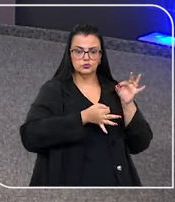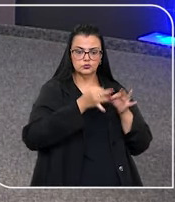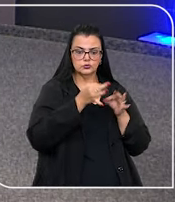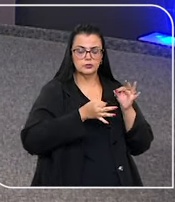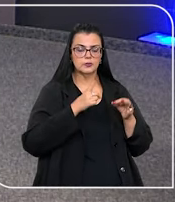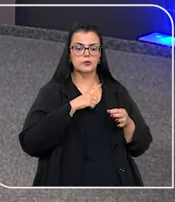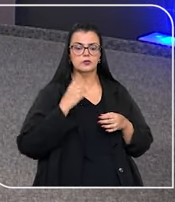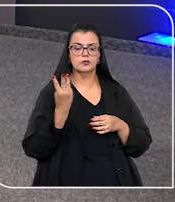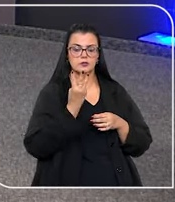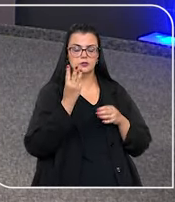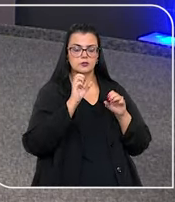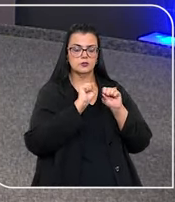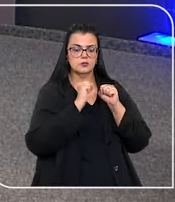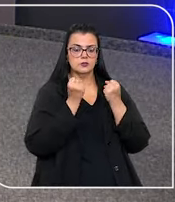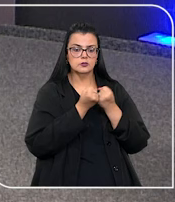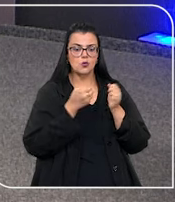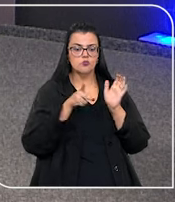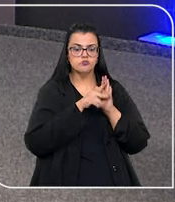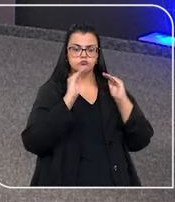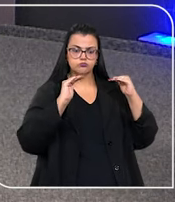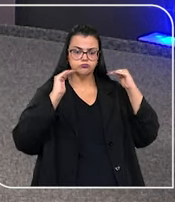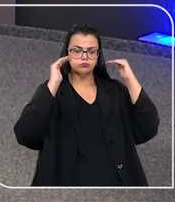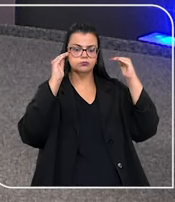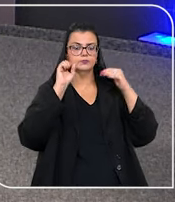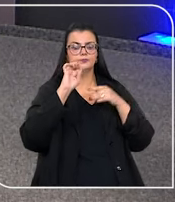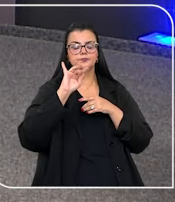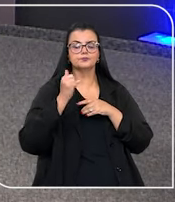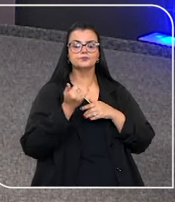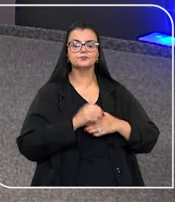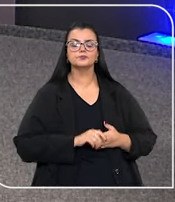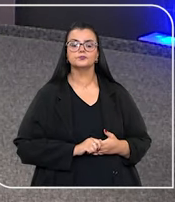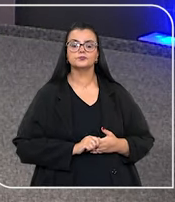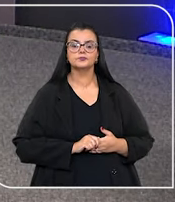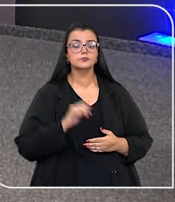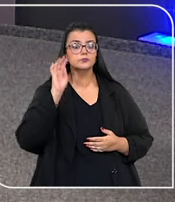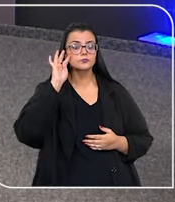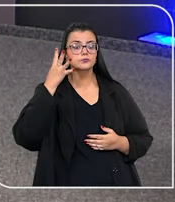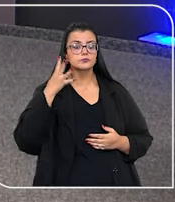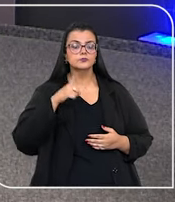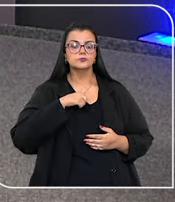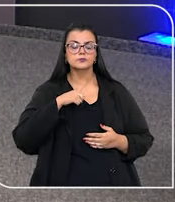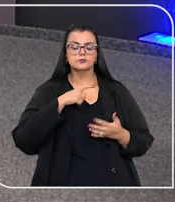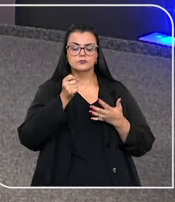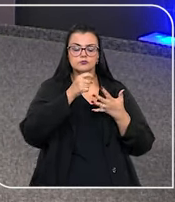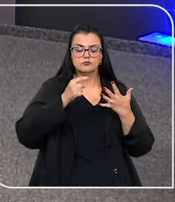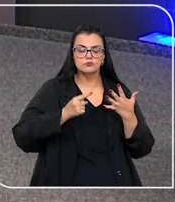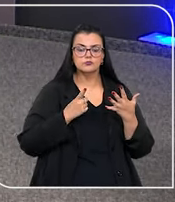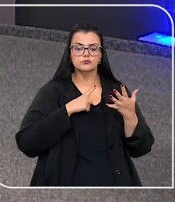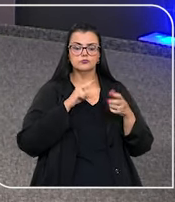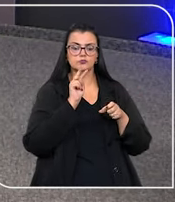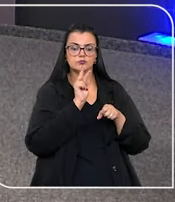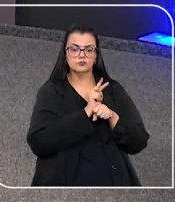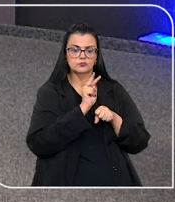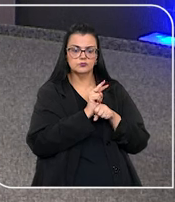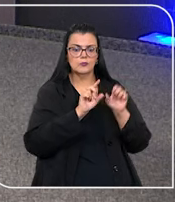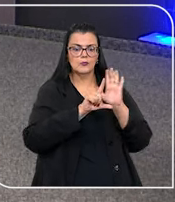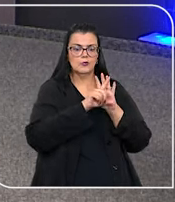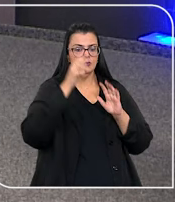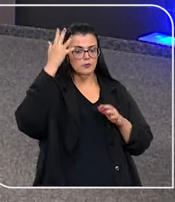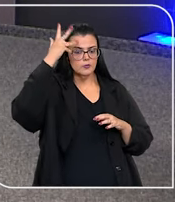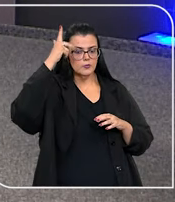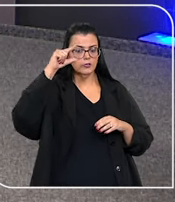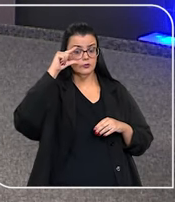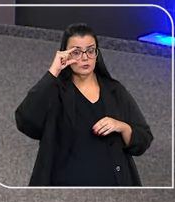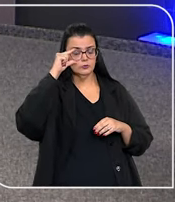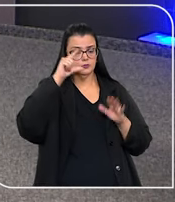julgamento em que a terceira sessão do Superior Tribunal de Justiça decidiu que essas medidas previstas na